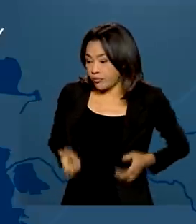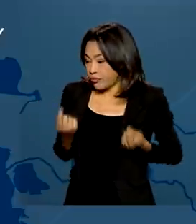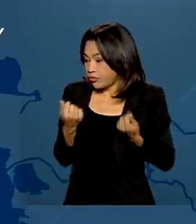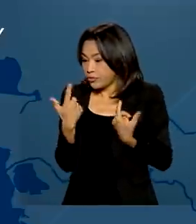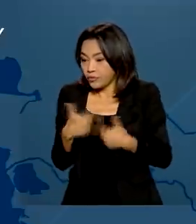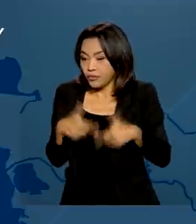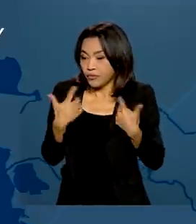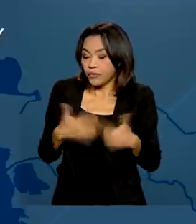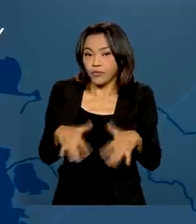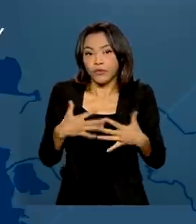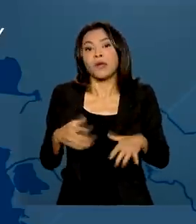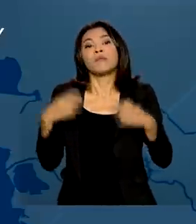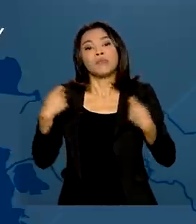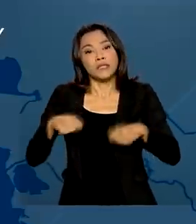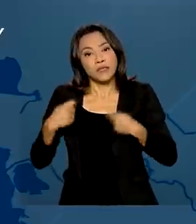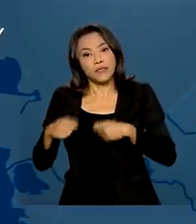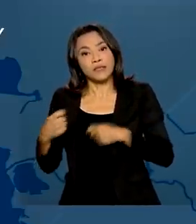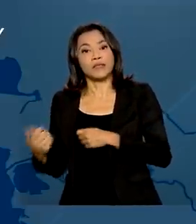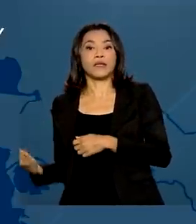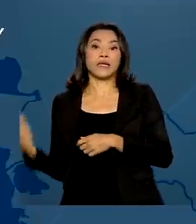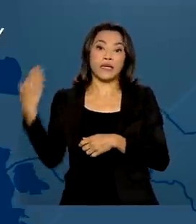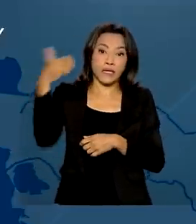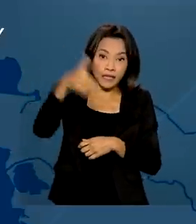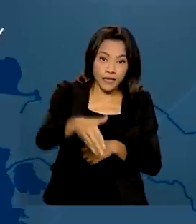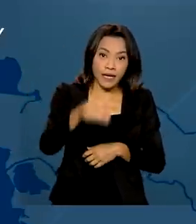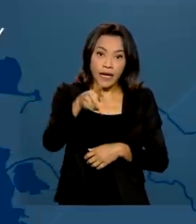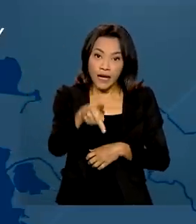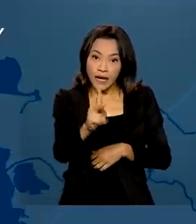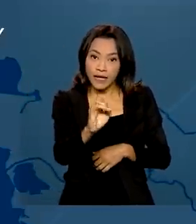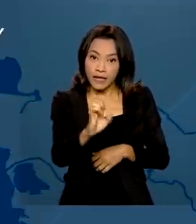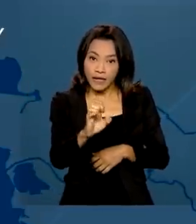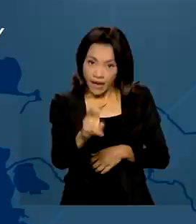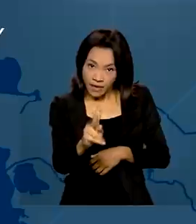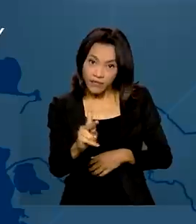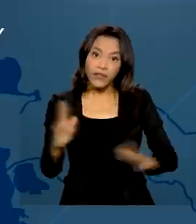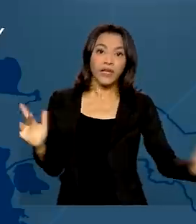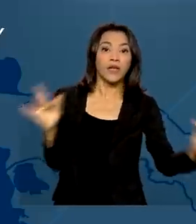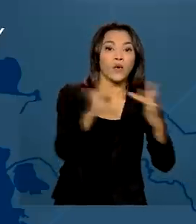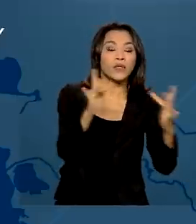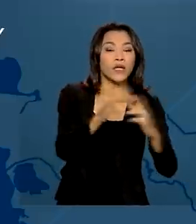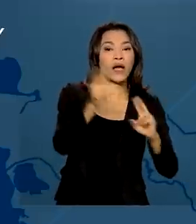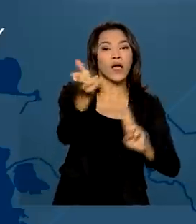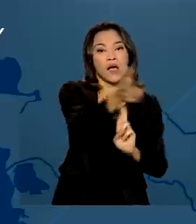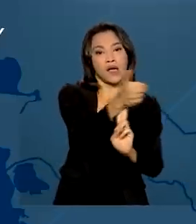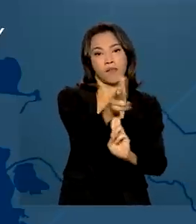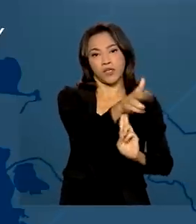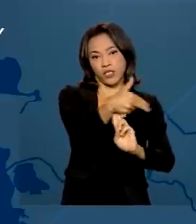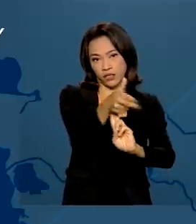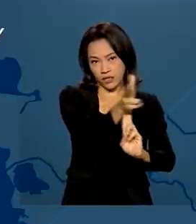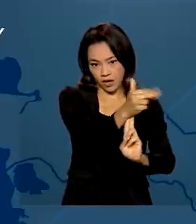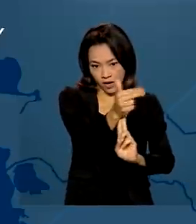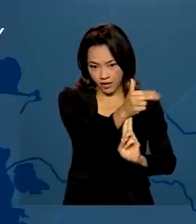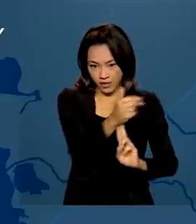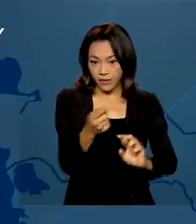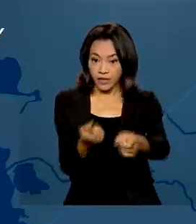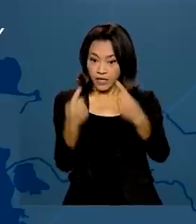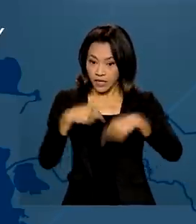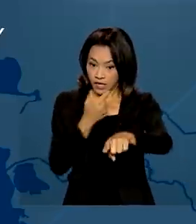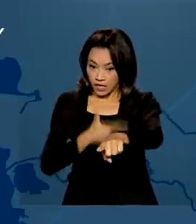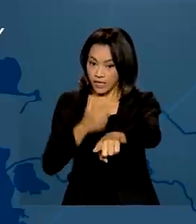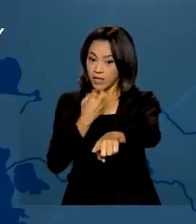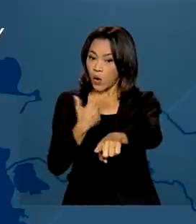seguros, devem se deslocar a Kiev e contatar a embaixada. Brasileiros que estejam em Odessa ou Lviv